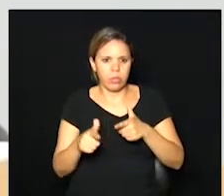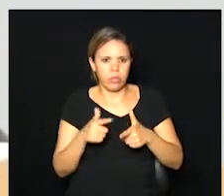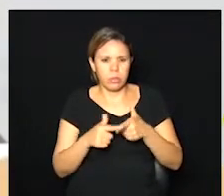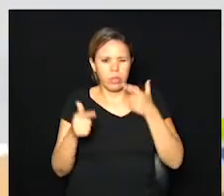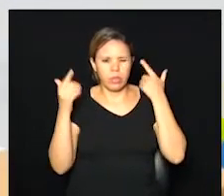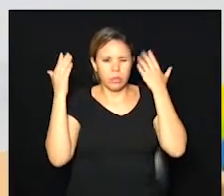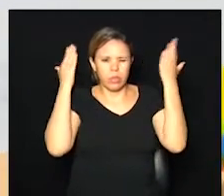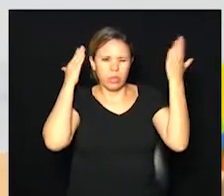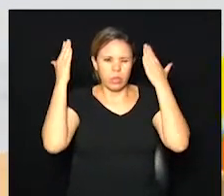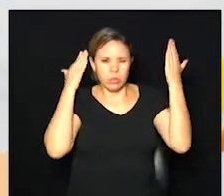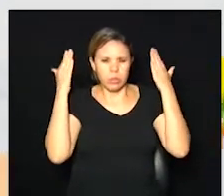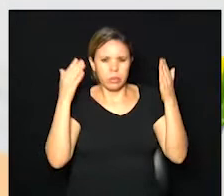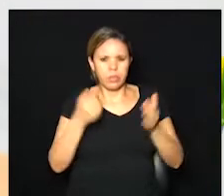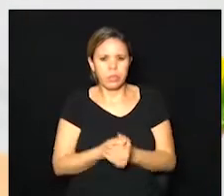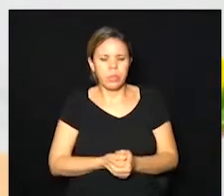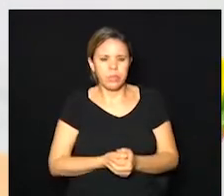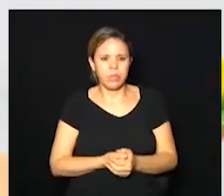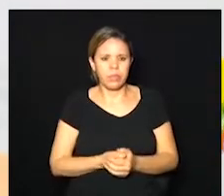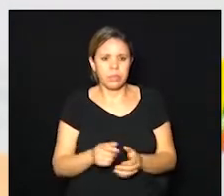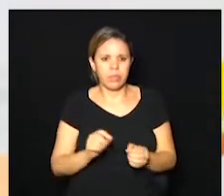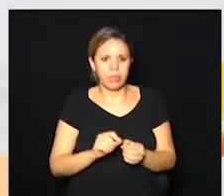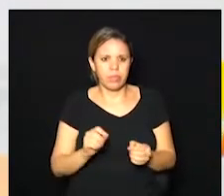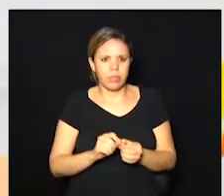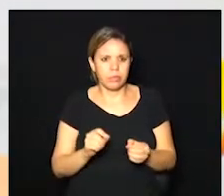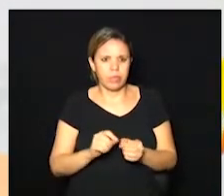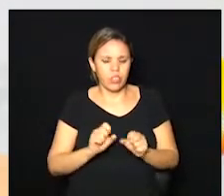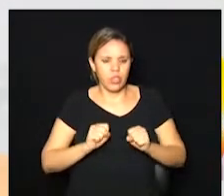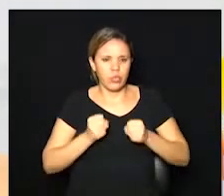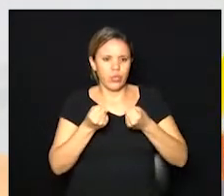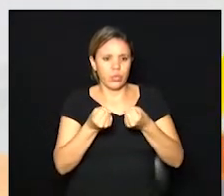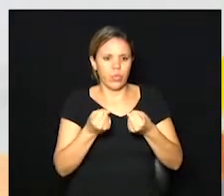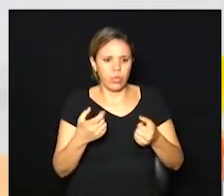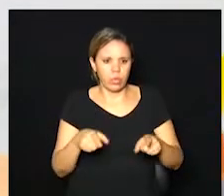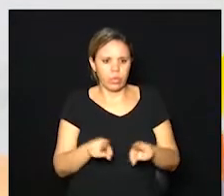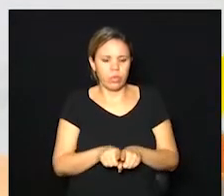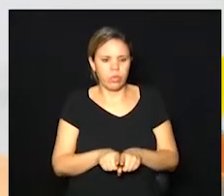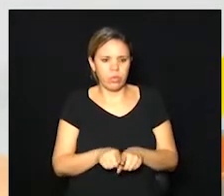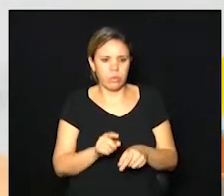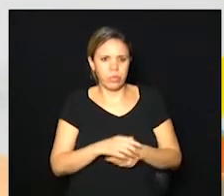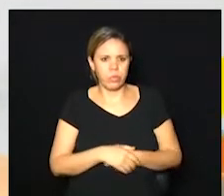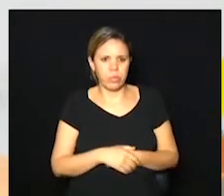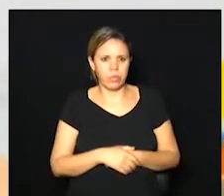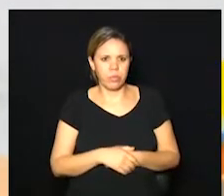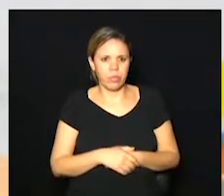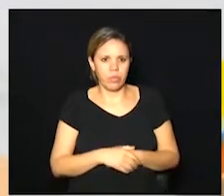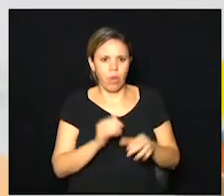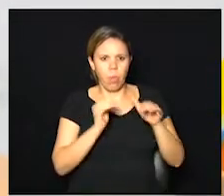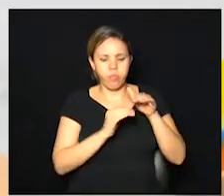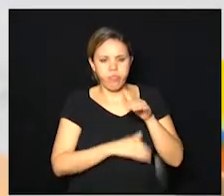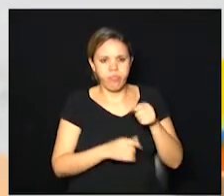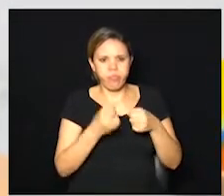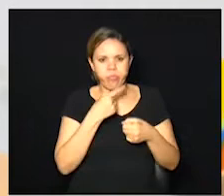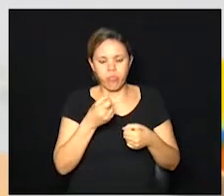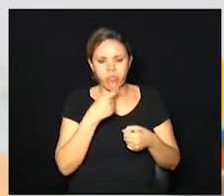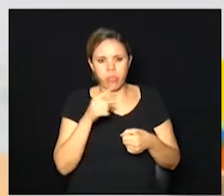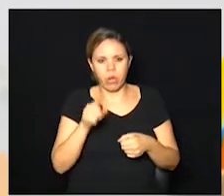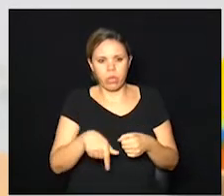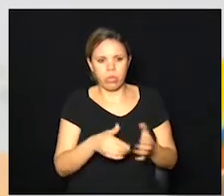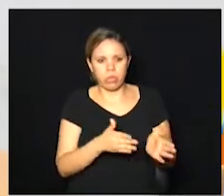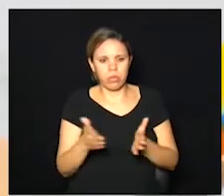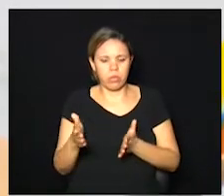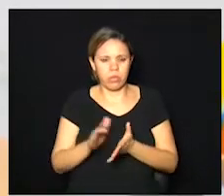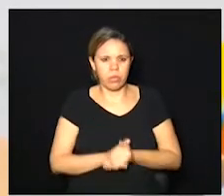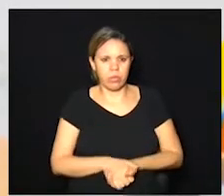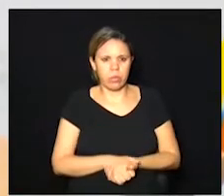psicológicos né então nós fizemos um grande reforço também do nosso estoque de medicamento para essa parte